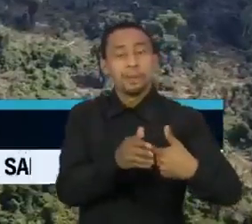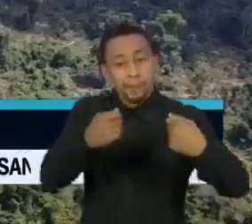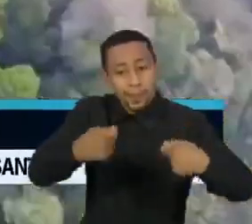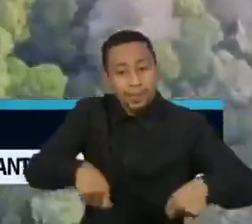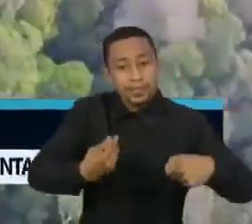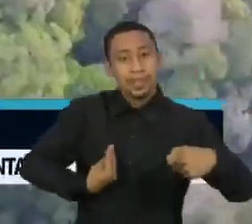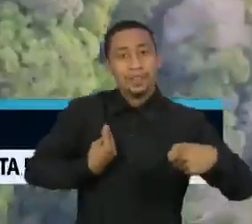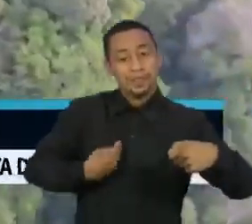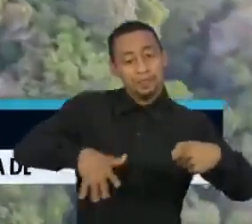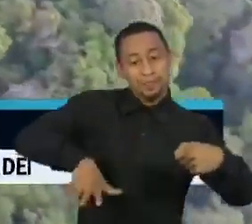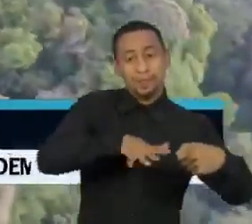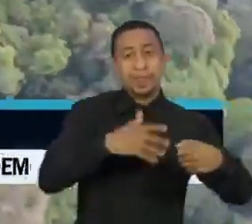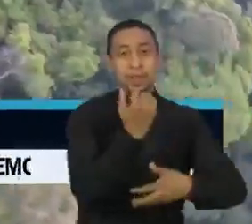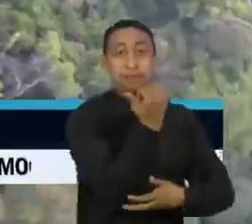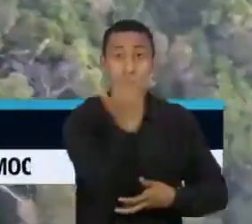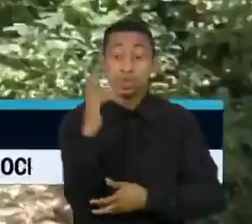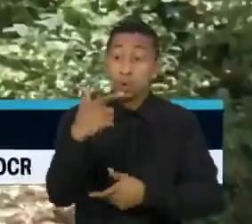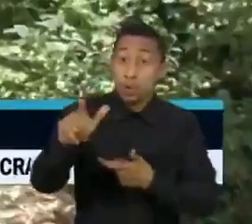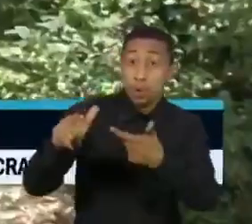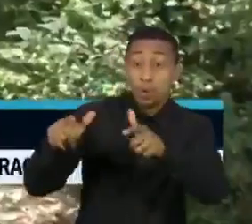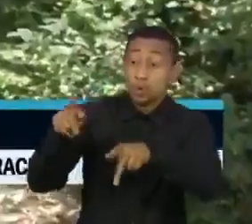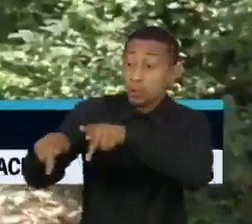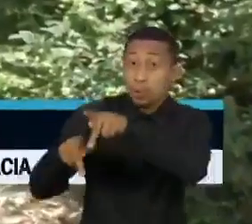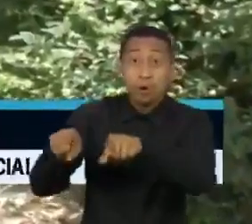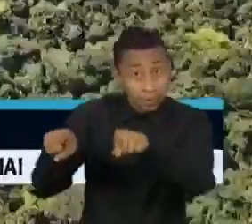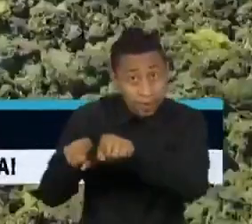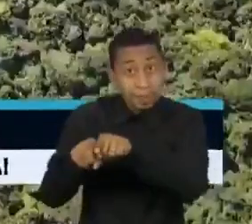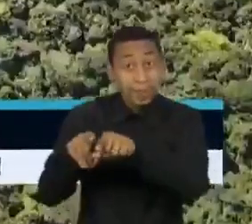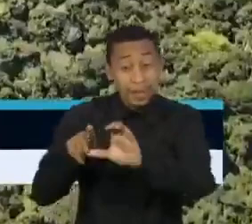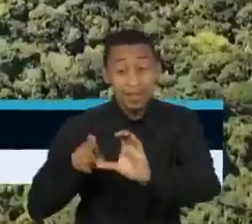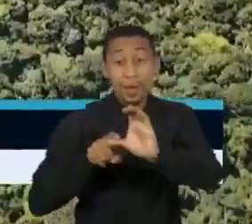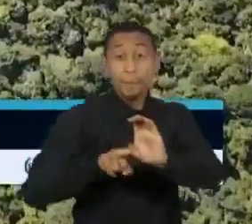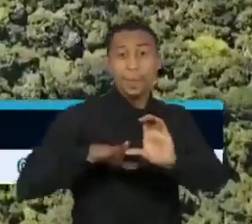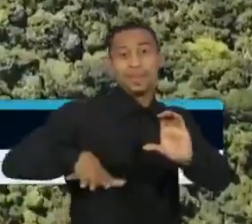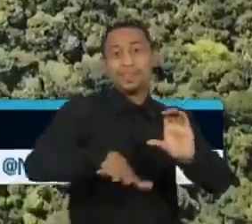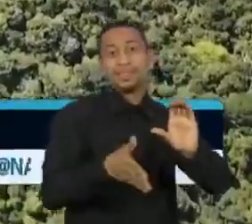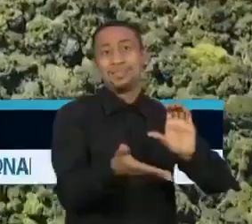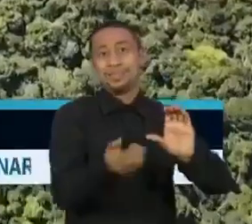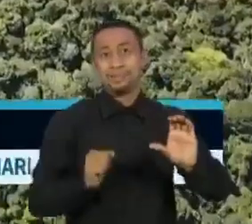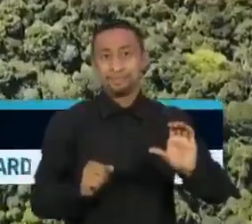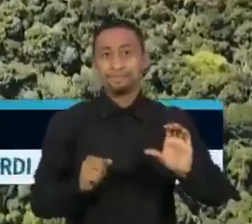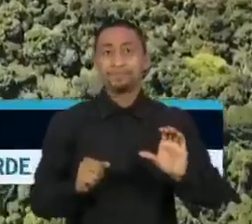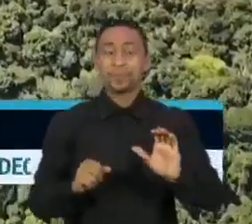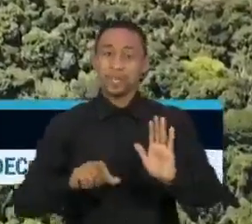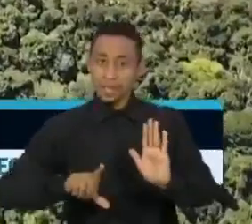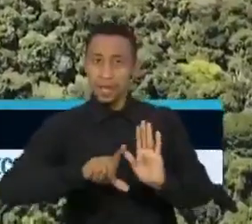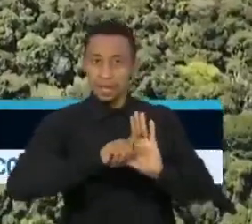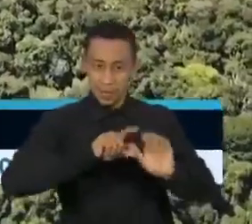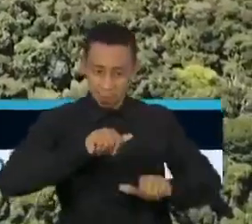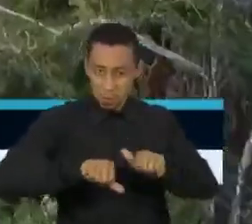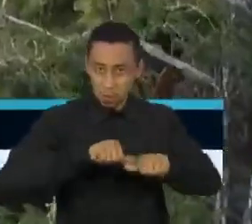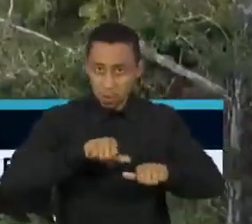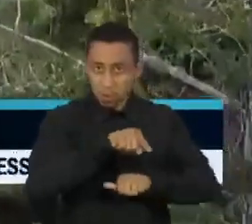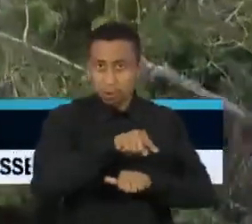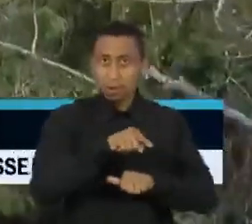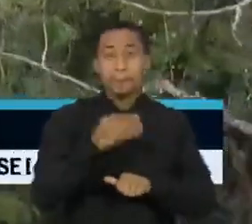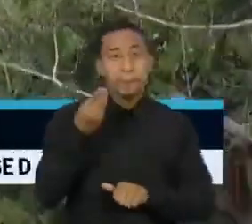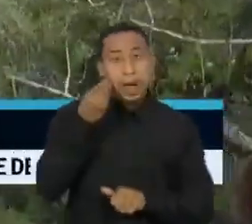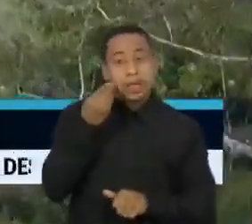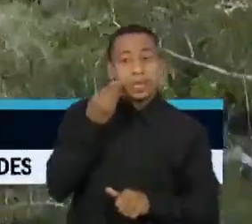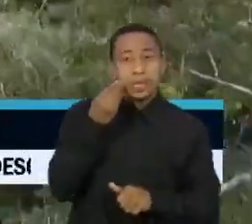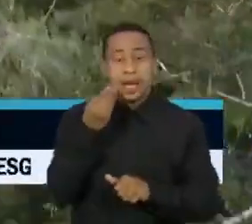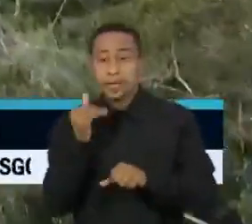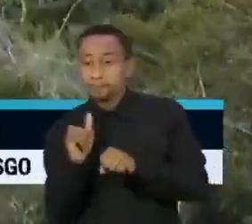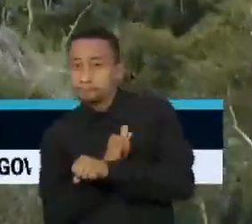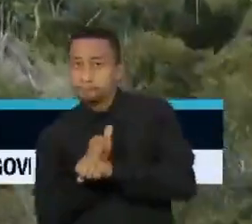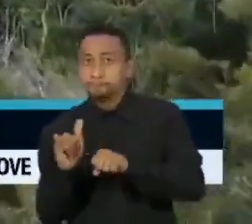assim como outros povos que também dependem desse território. Para compensar as alterações, o Estado comunicou a aprovação